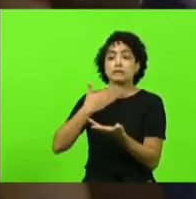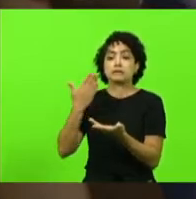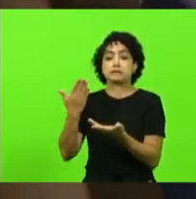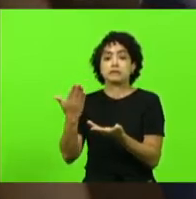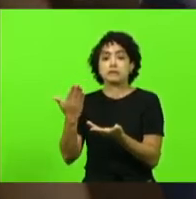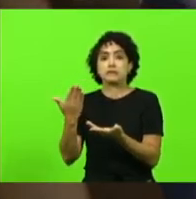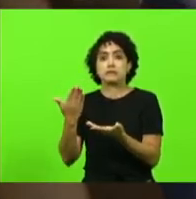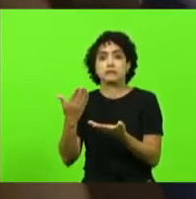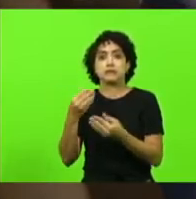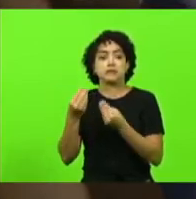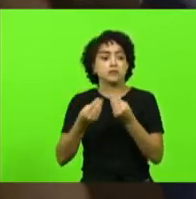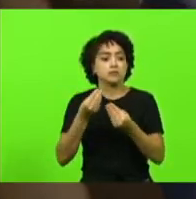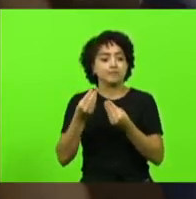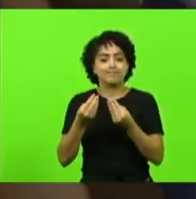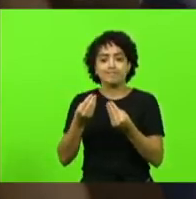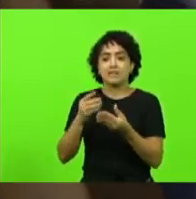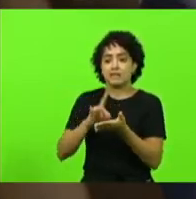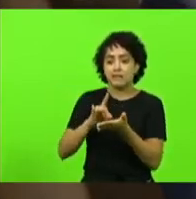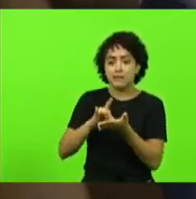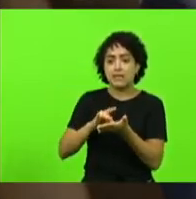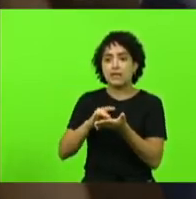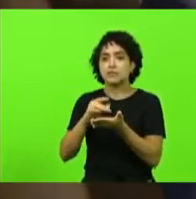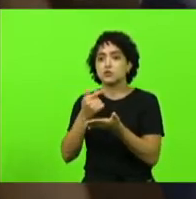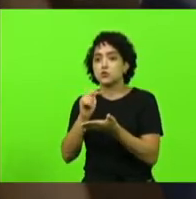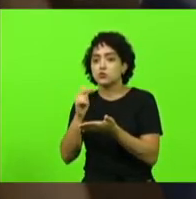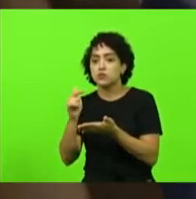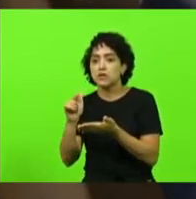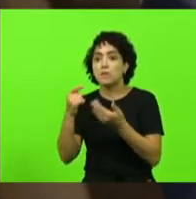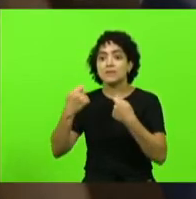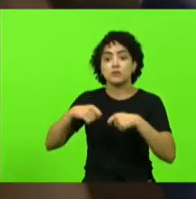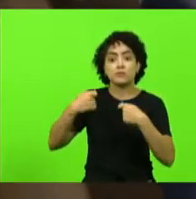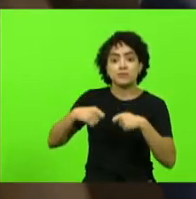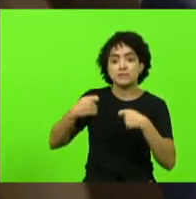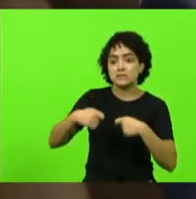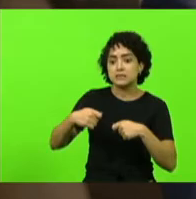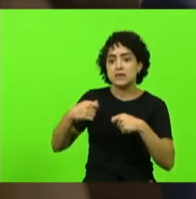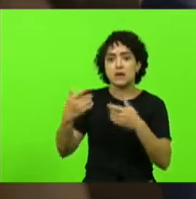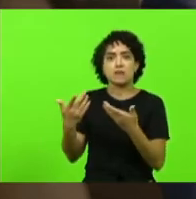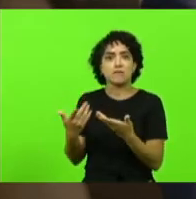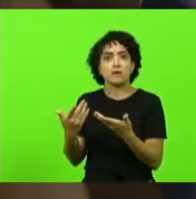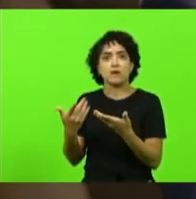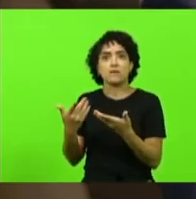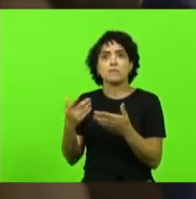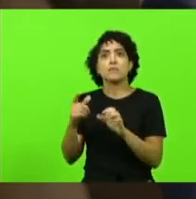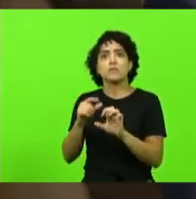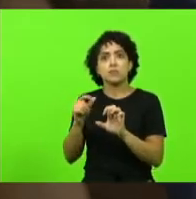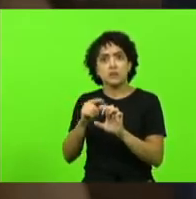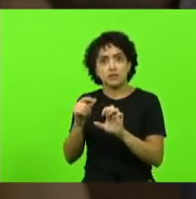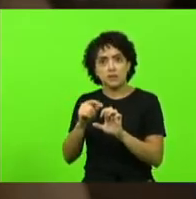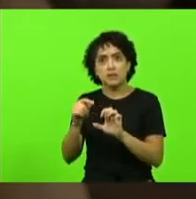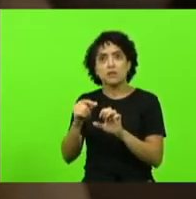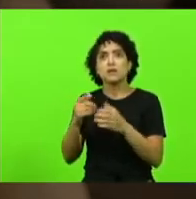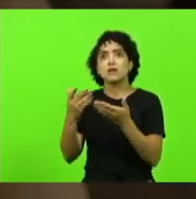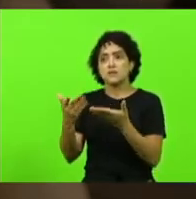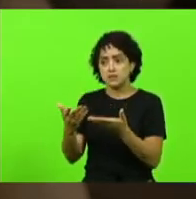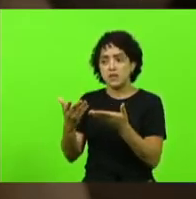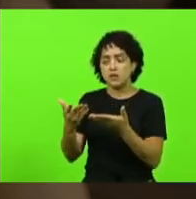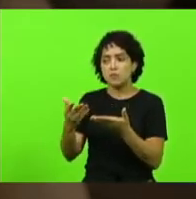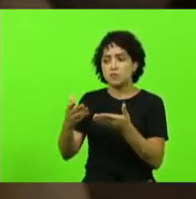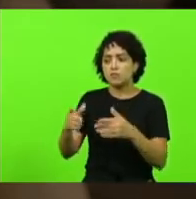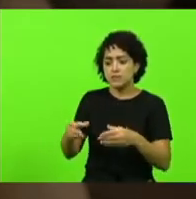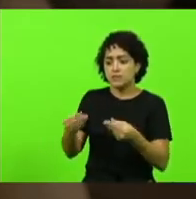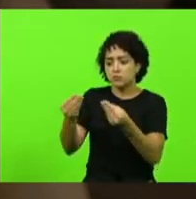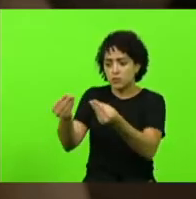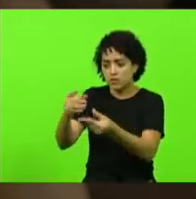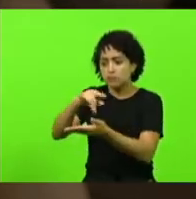verdade eu não tenho mas eu precisava empreender não tudo bem nós trouxemos aqui o seu alvará para o senhor